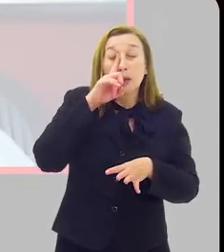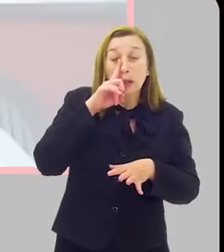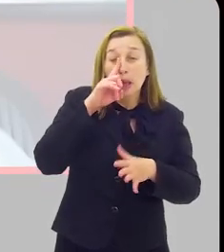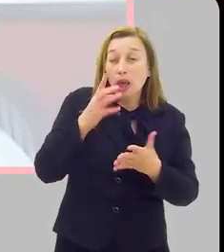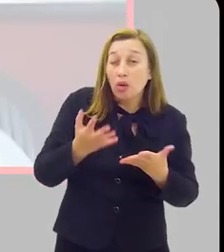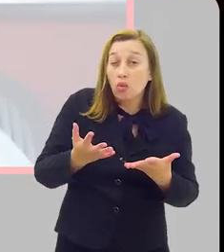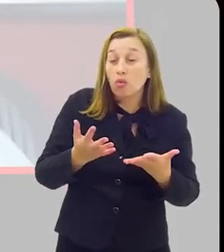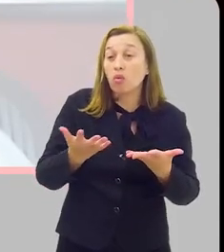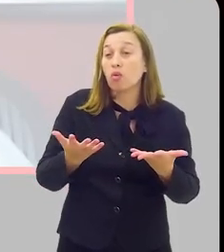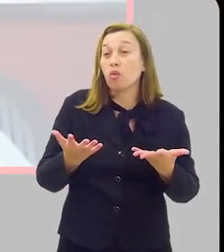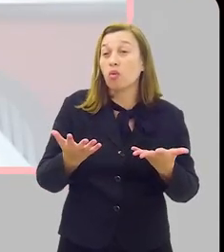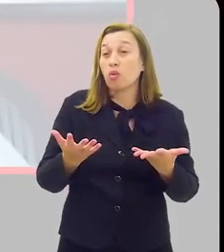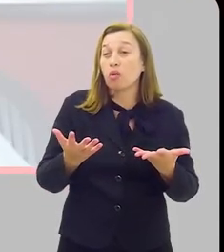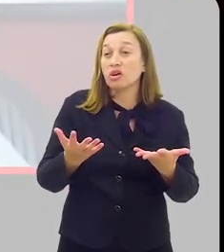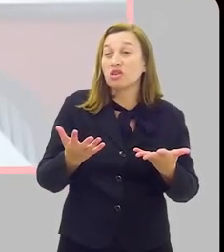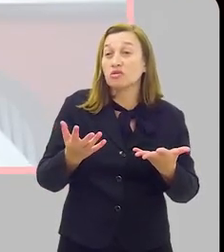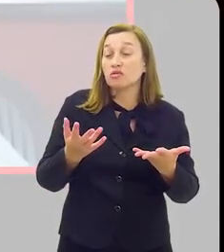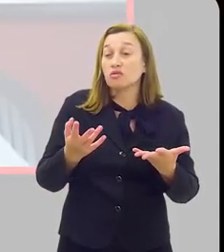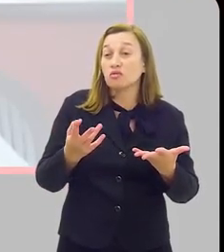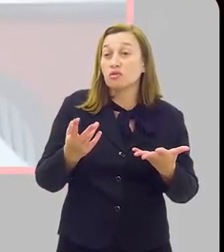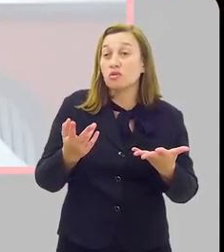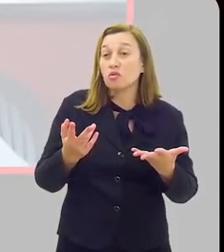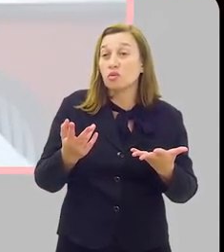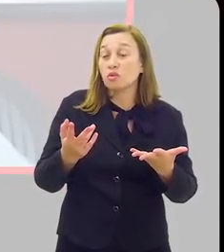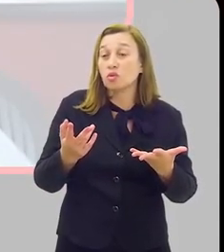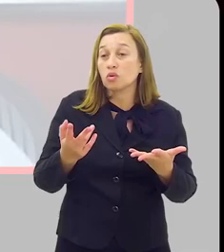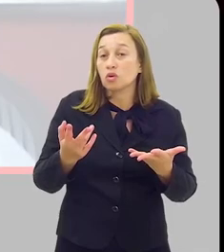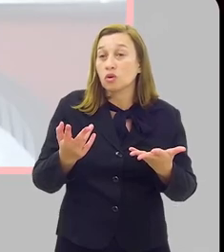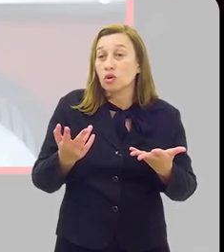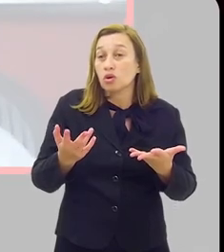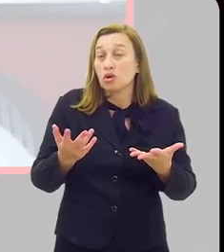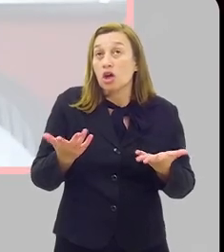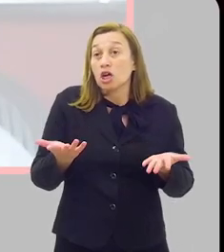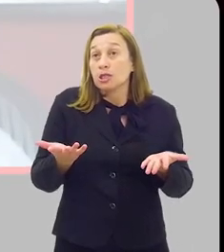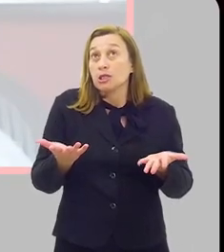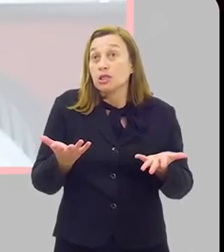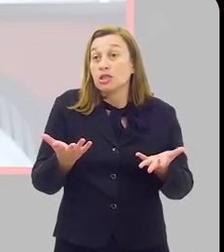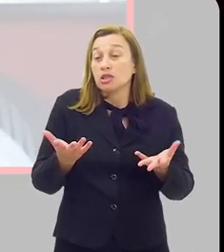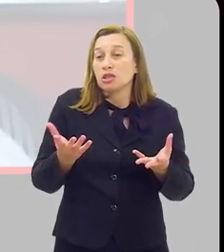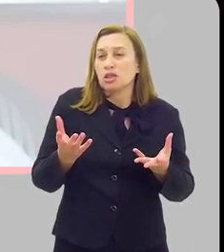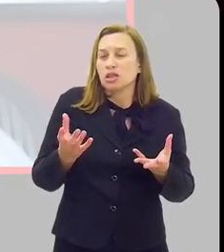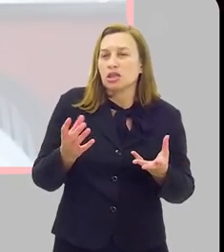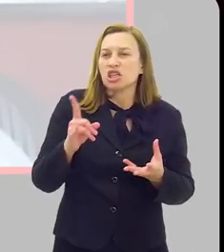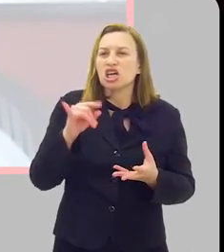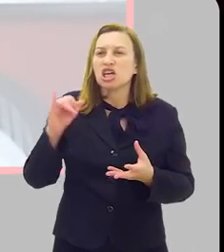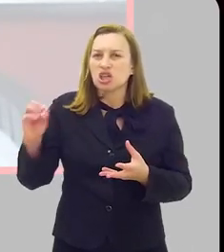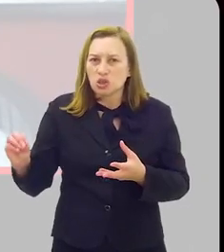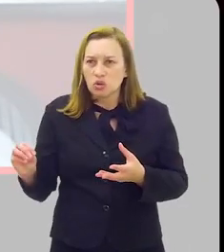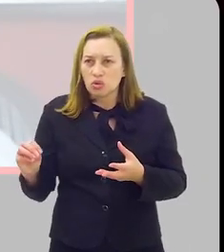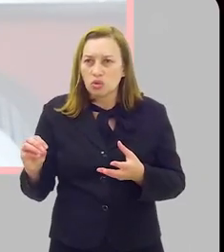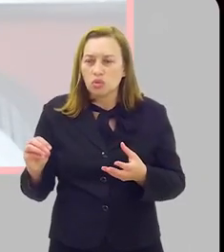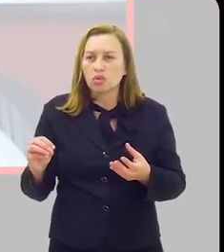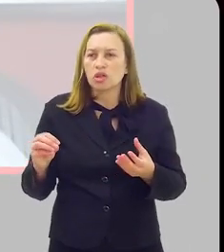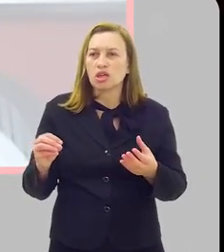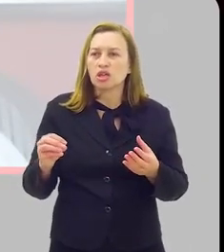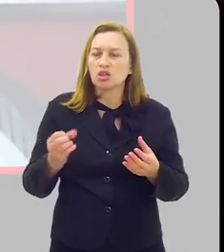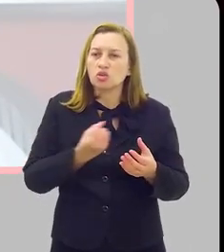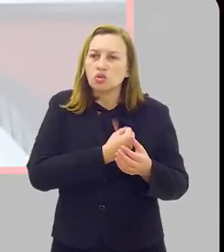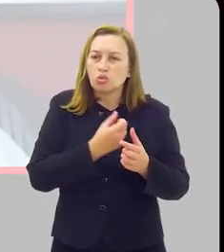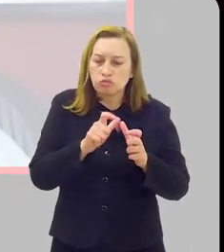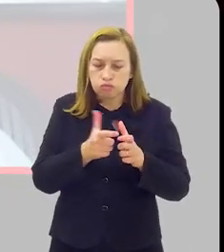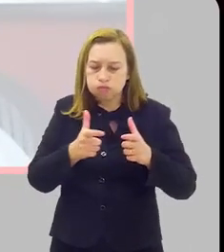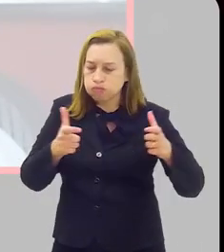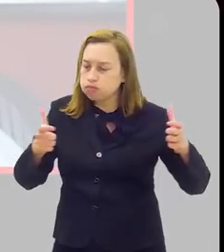danosa ou mais comprometedora do ponto de vista clínico da criação de casos.